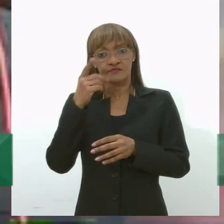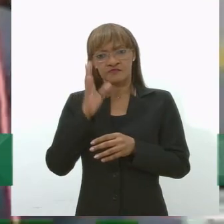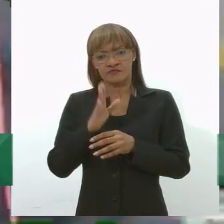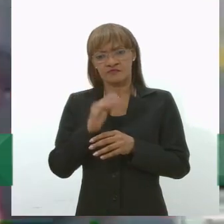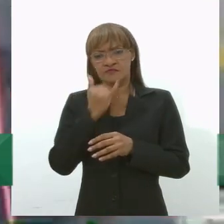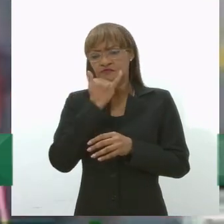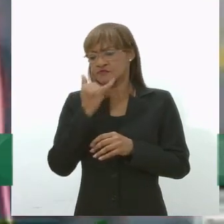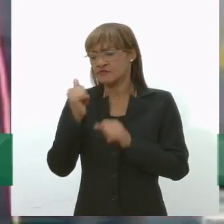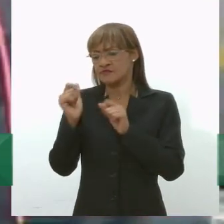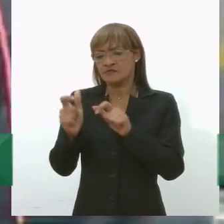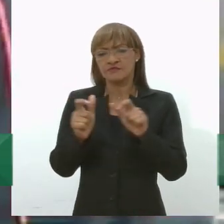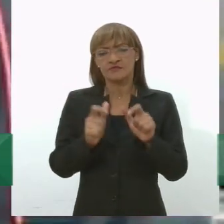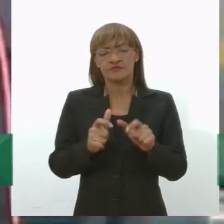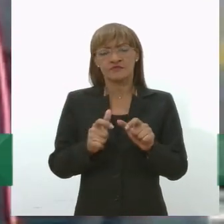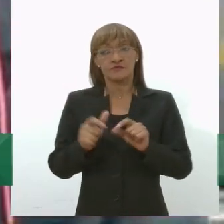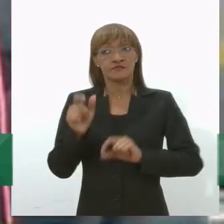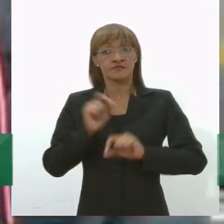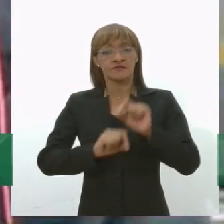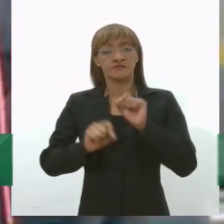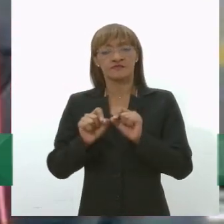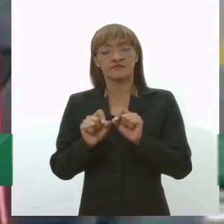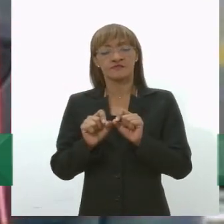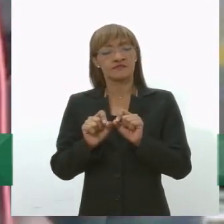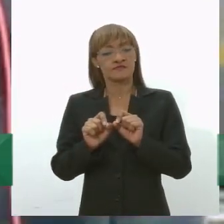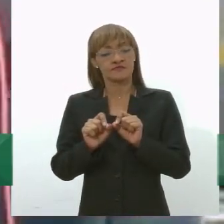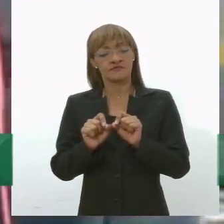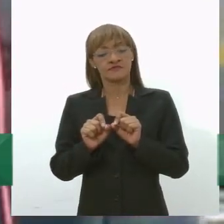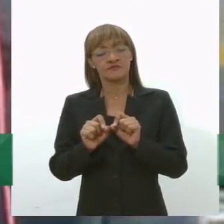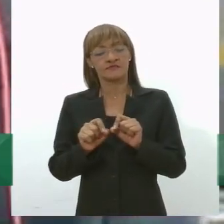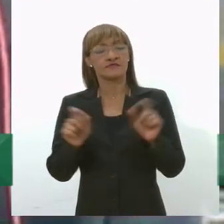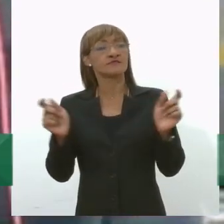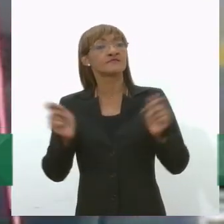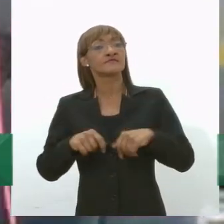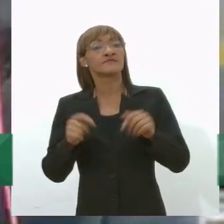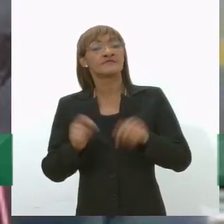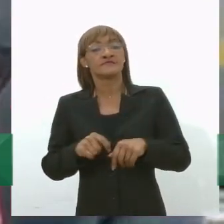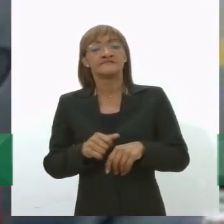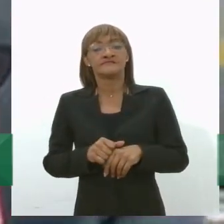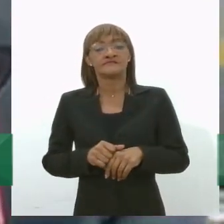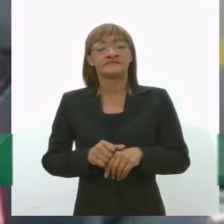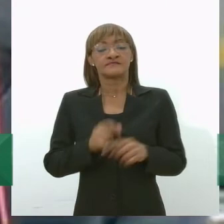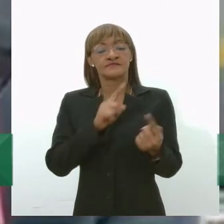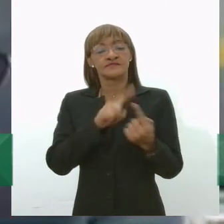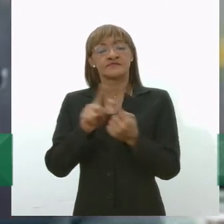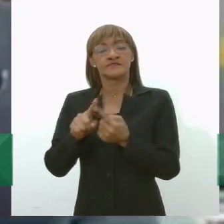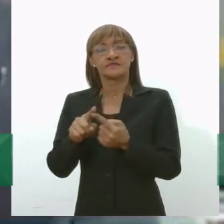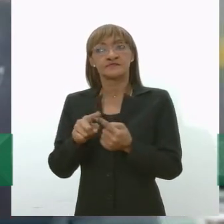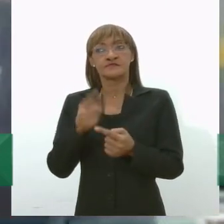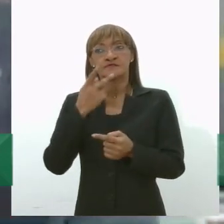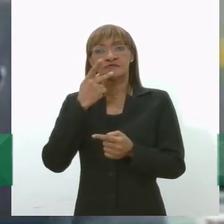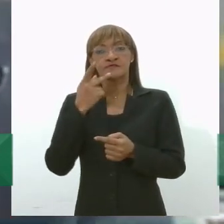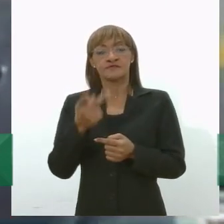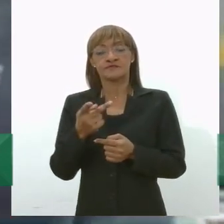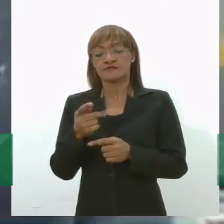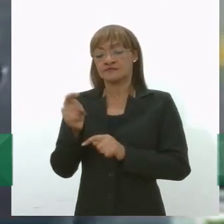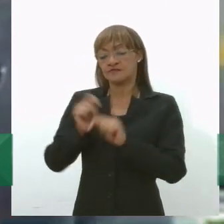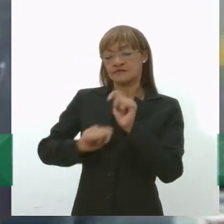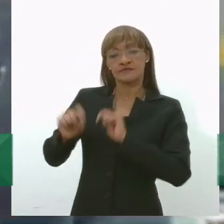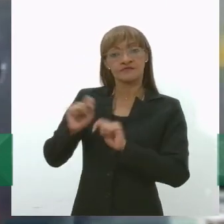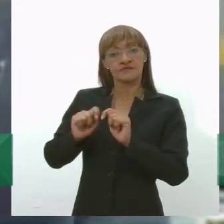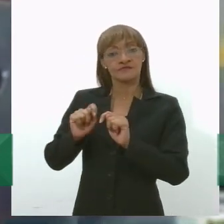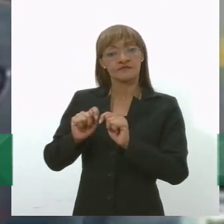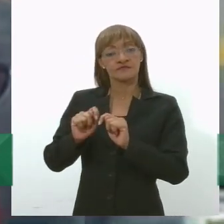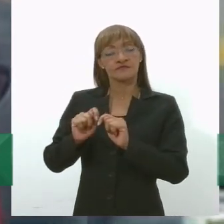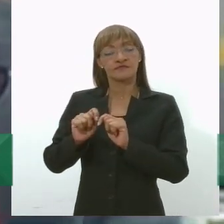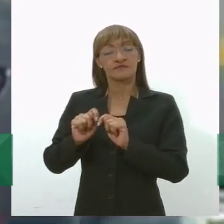economia circular que é a tendência atual de se comentar esse tipo de economia que agrega